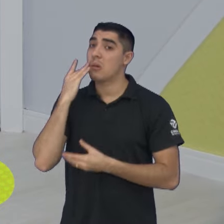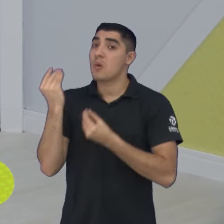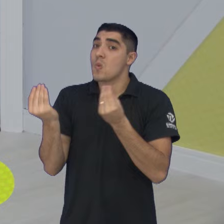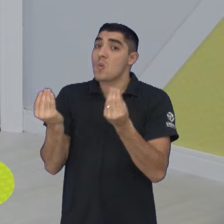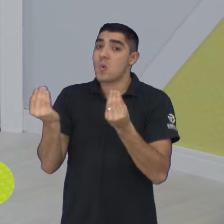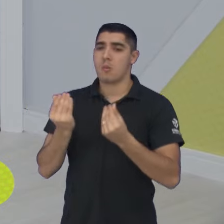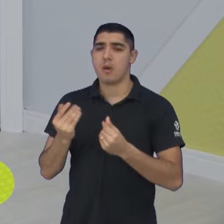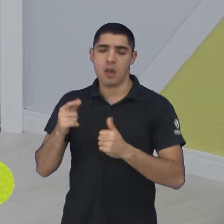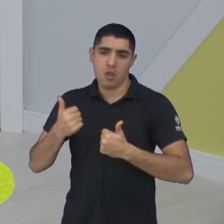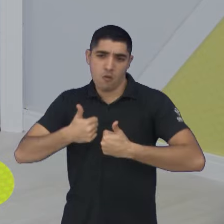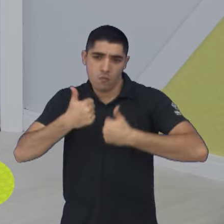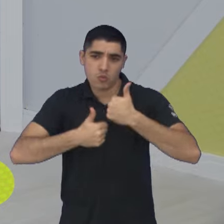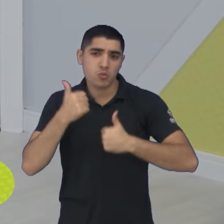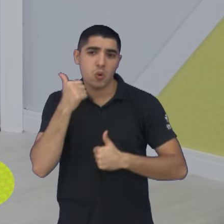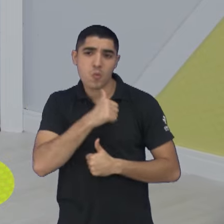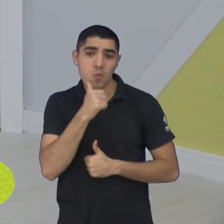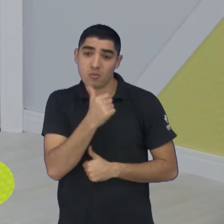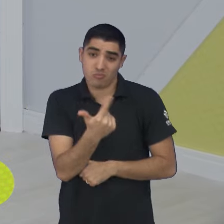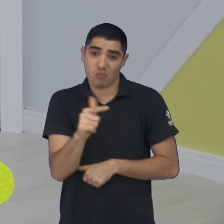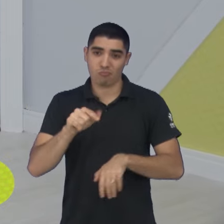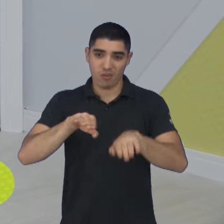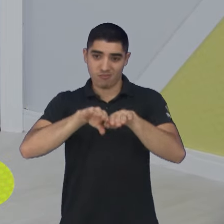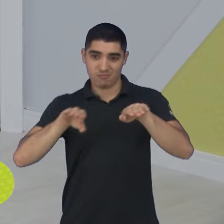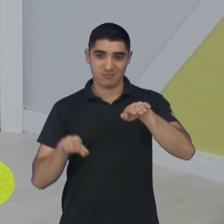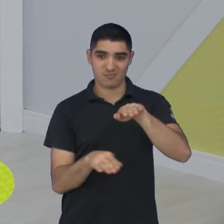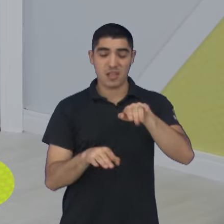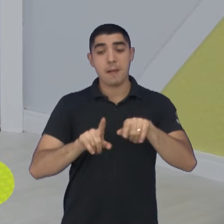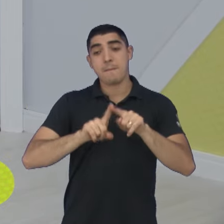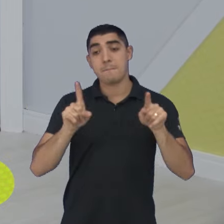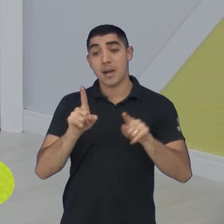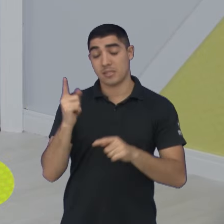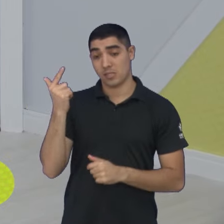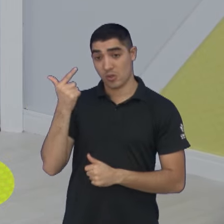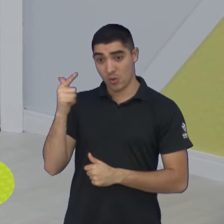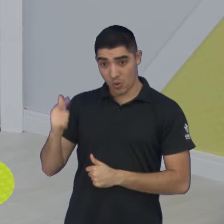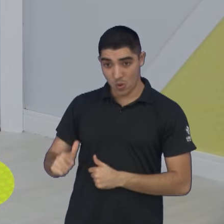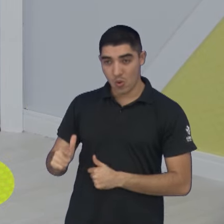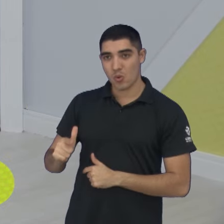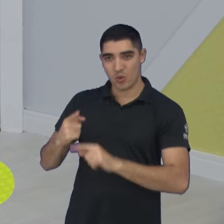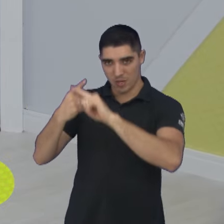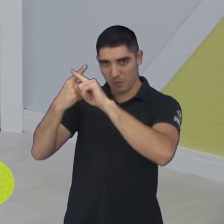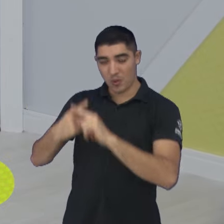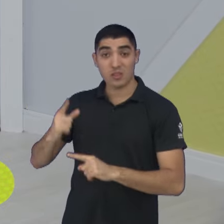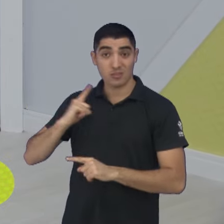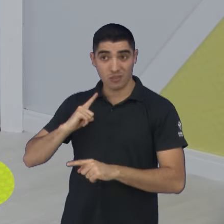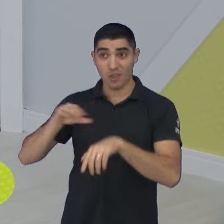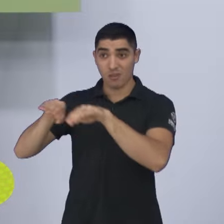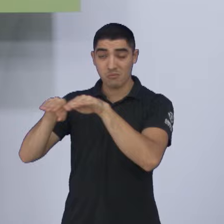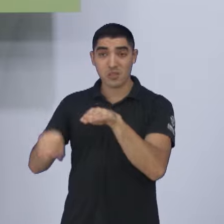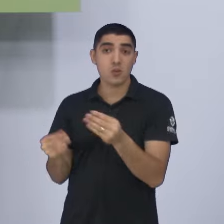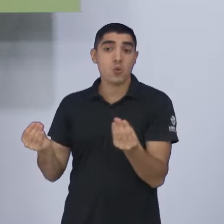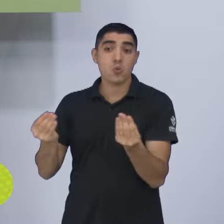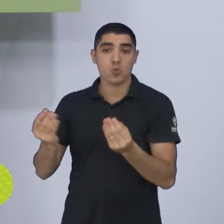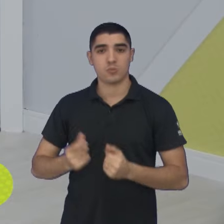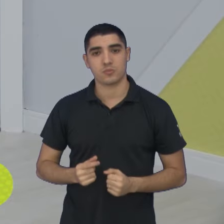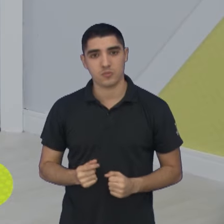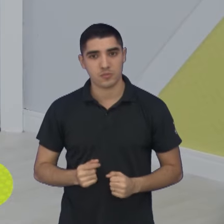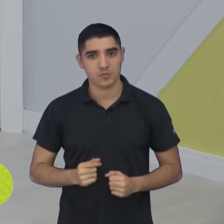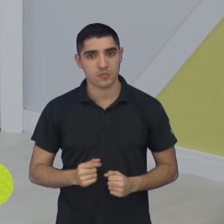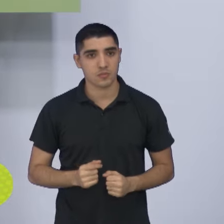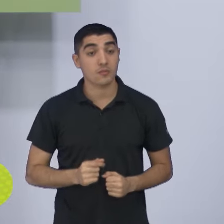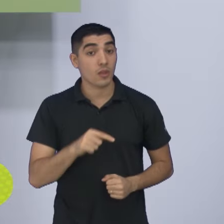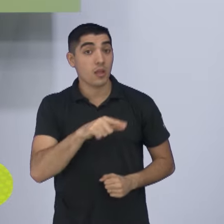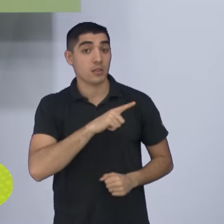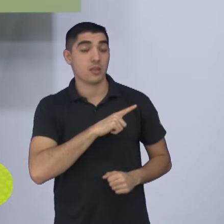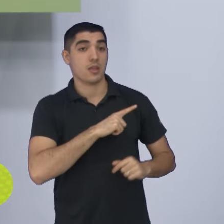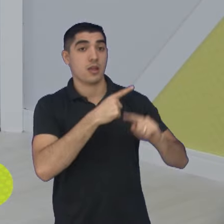no futebol feminino não tem rebaixamento, né? Mas as outras competições, por exemplo, que tem rebaixamento, não sei se vão adotar A Série A2 tem, né? Porque tem a